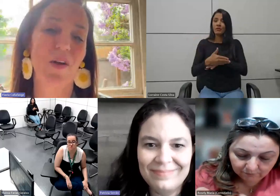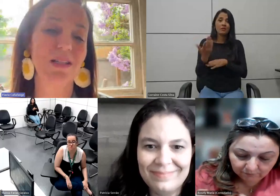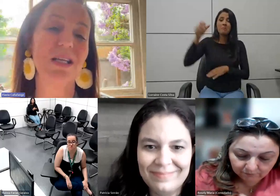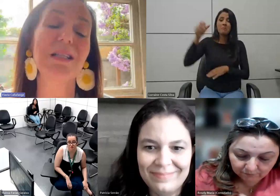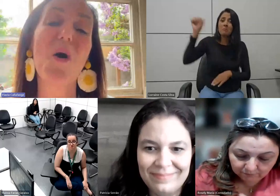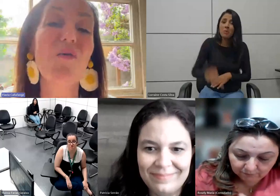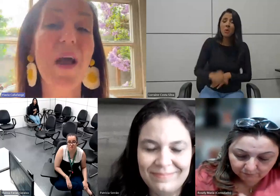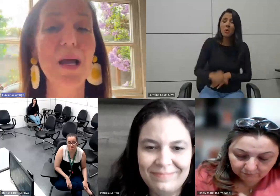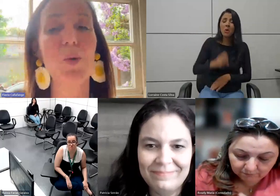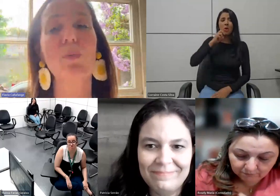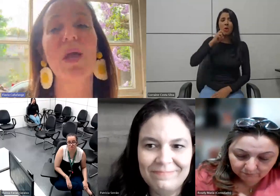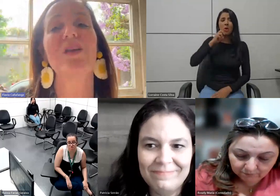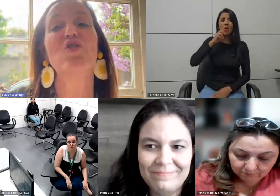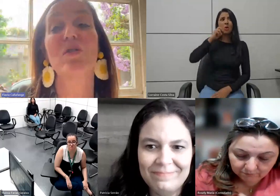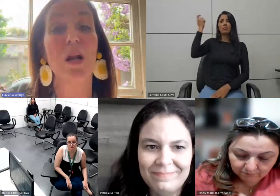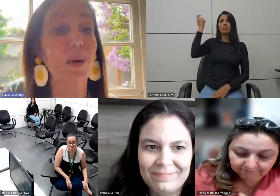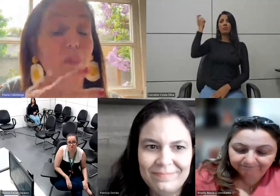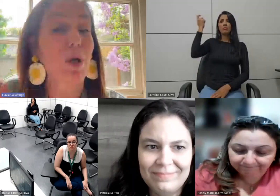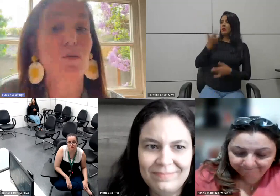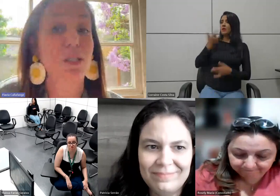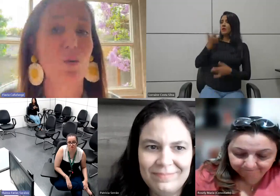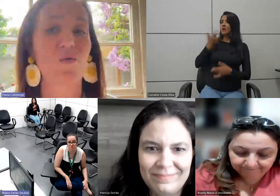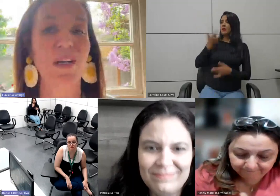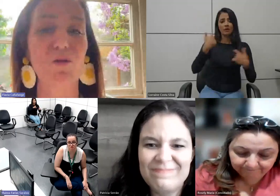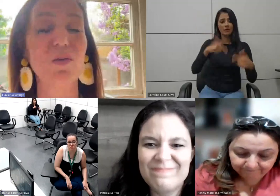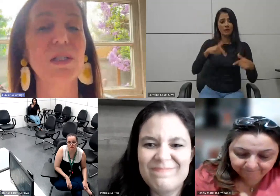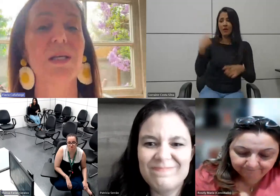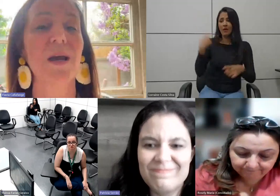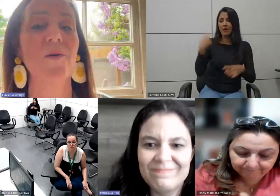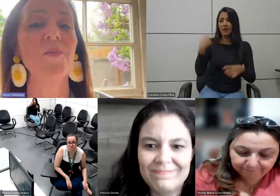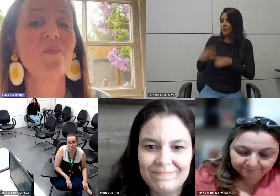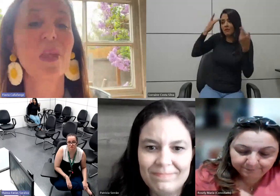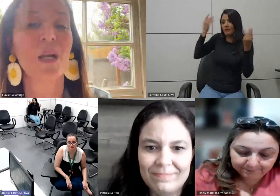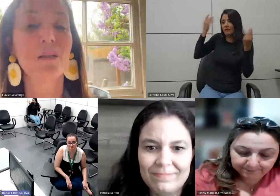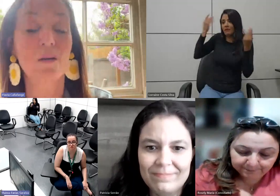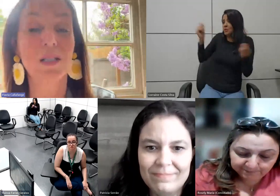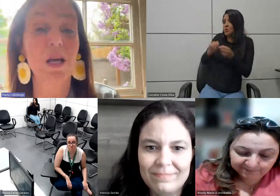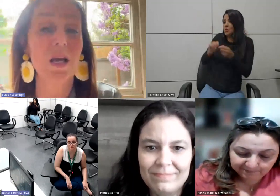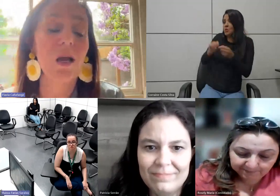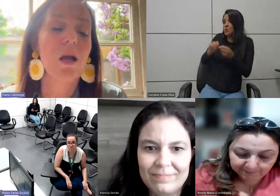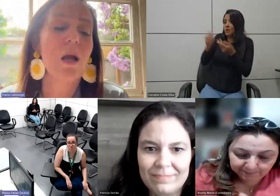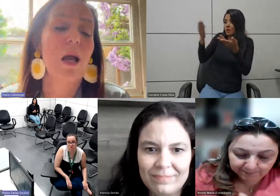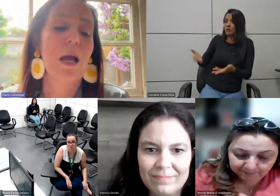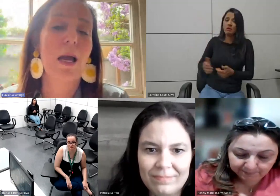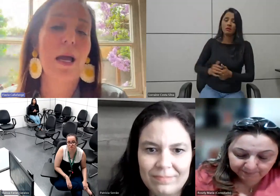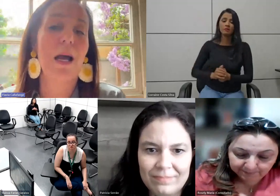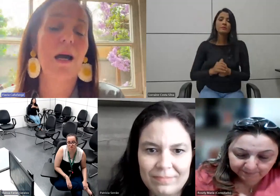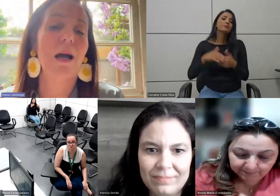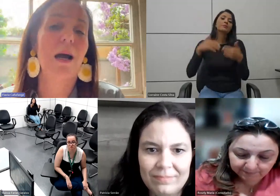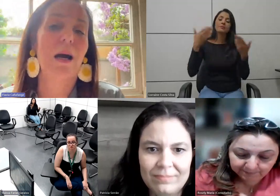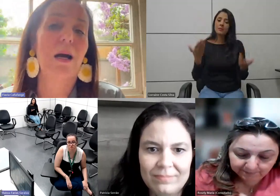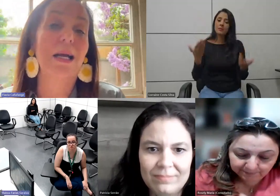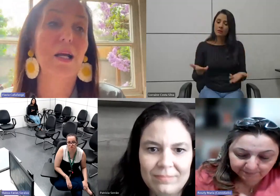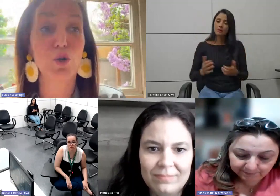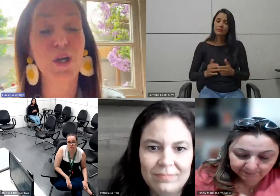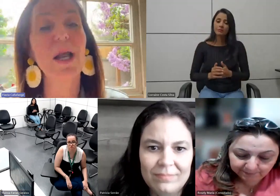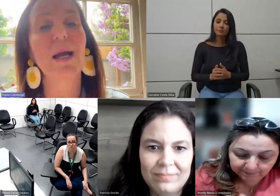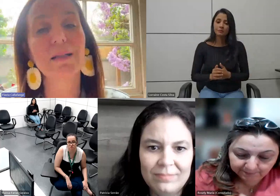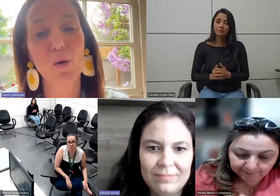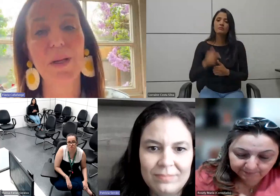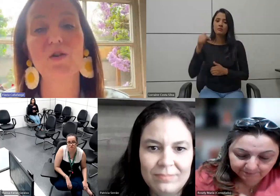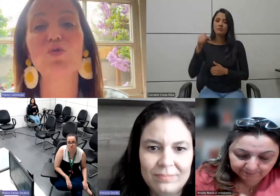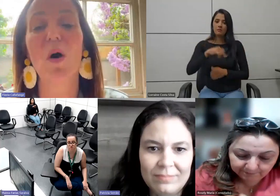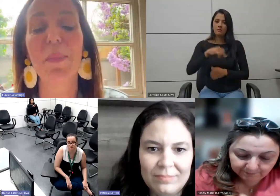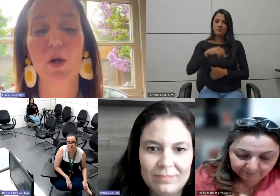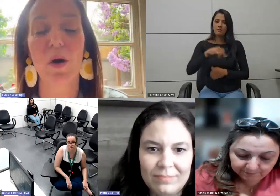fala assim não venha para o ambiente do trabalho porque eu não sei o que fazer com você então assim é aqui no